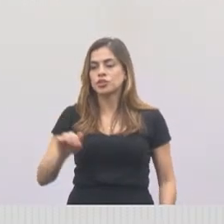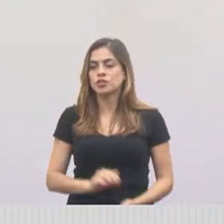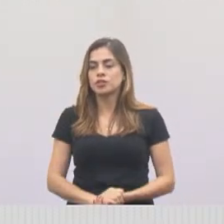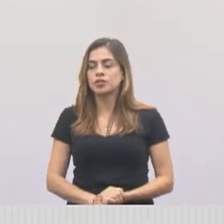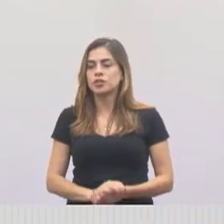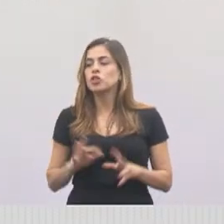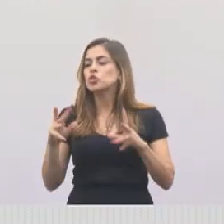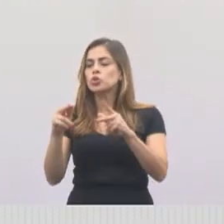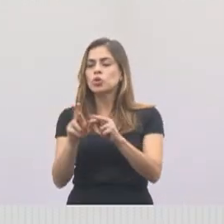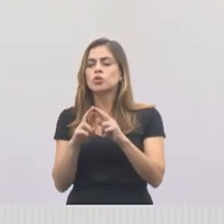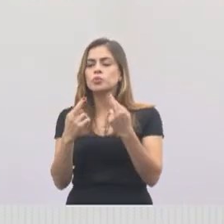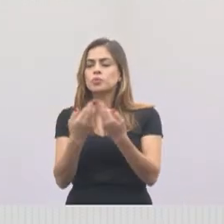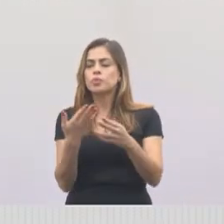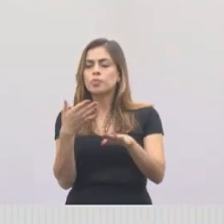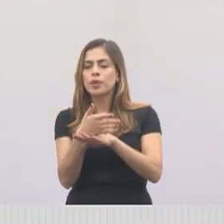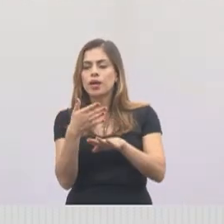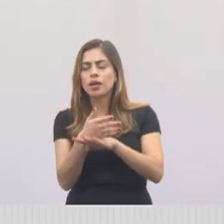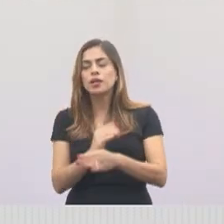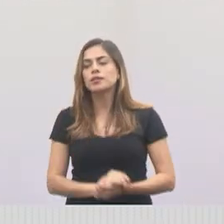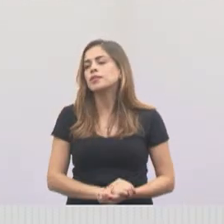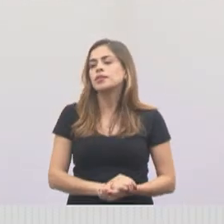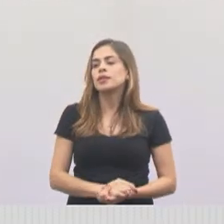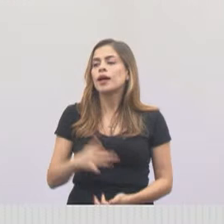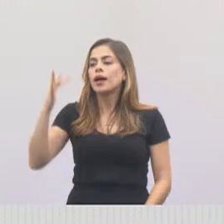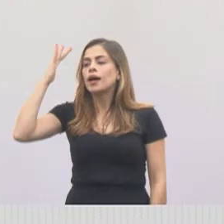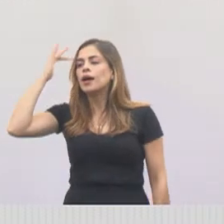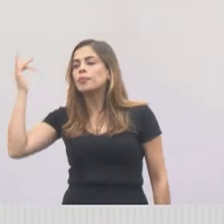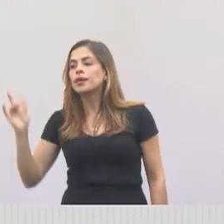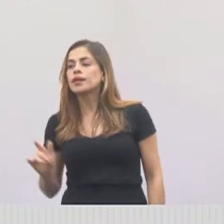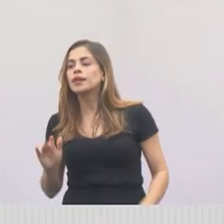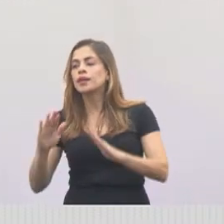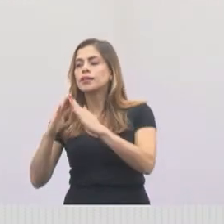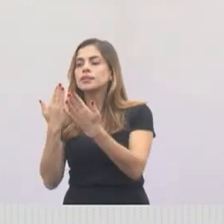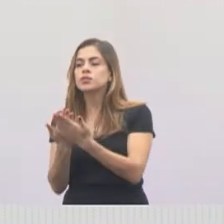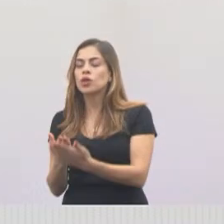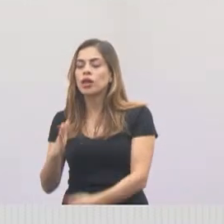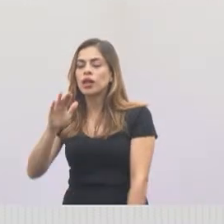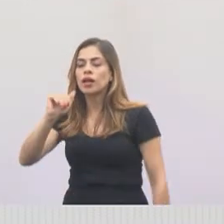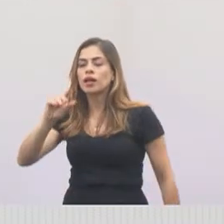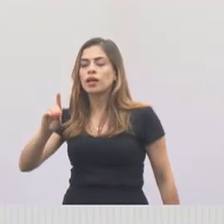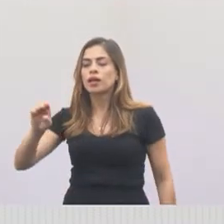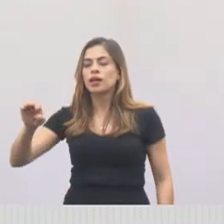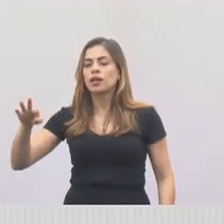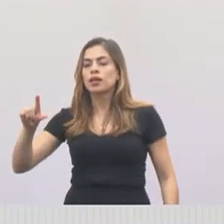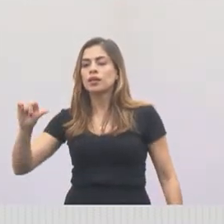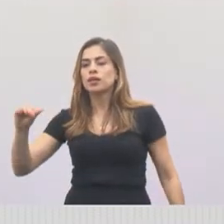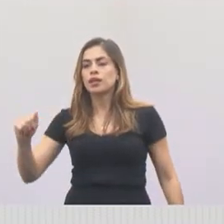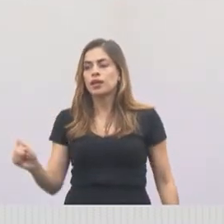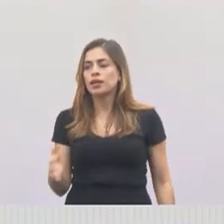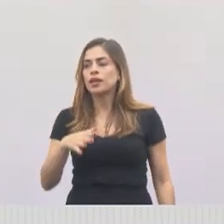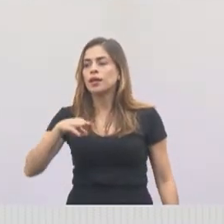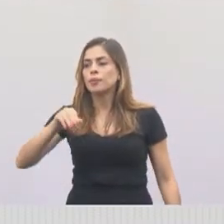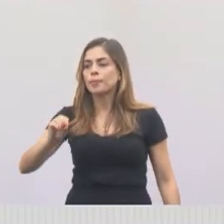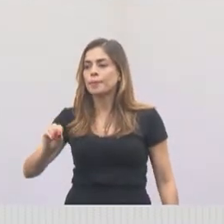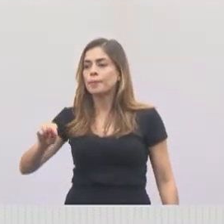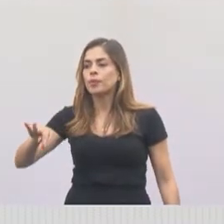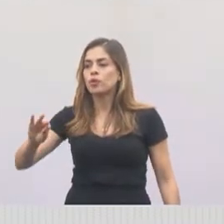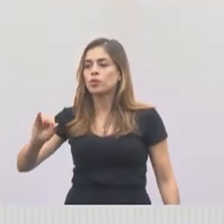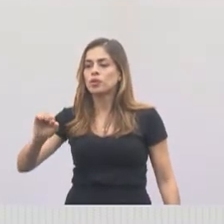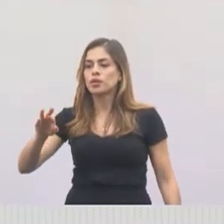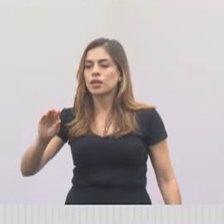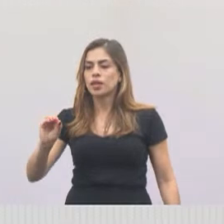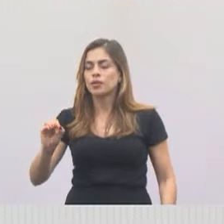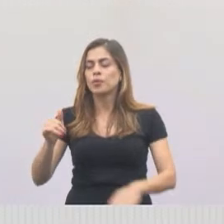E amanhã, teremos na ANMF a Adela Monteiro, que ela fica lá no Campo Grande, tá?